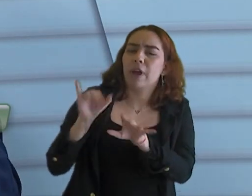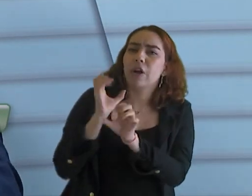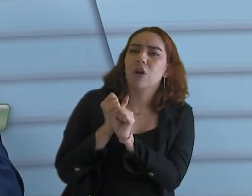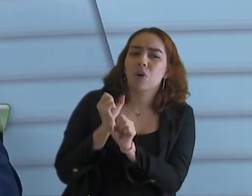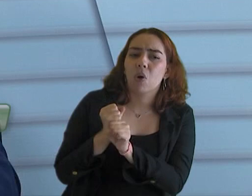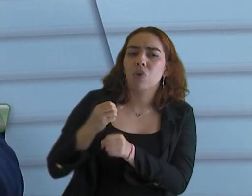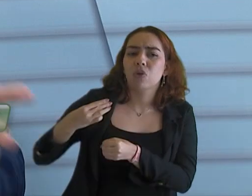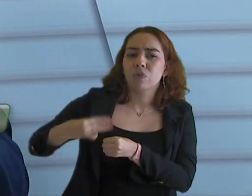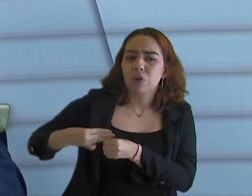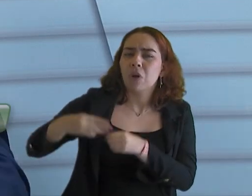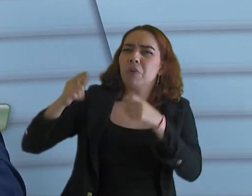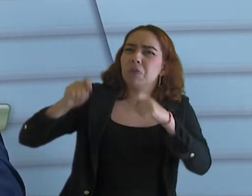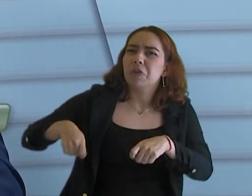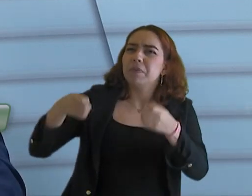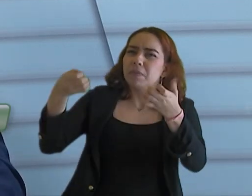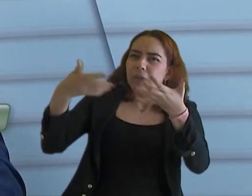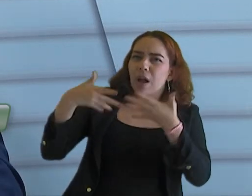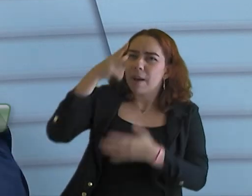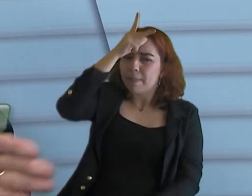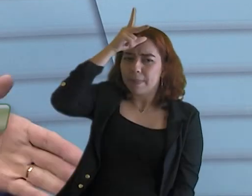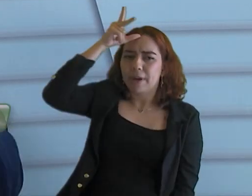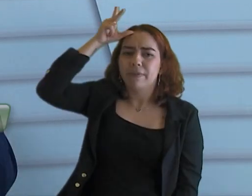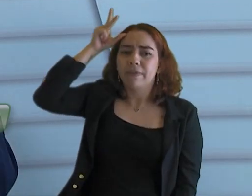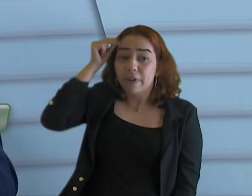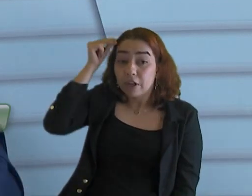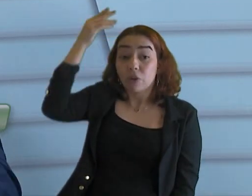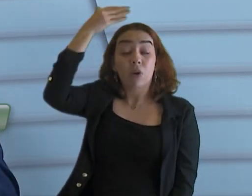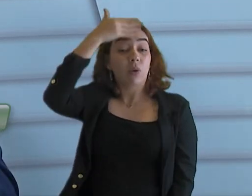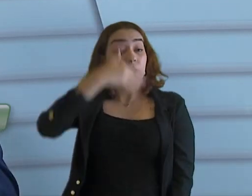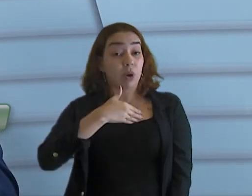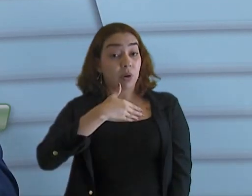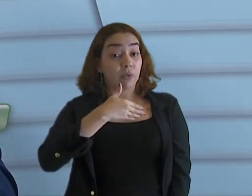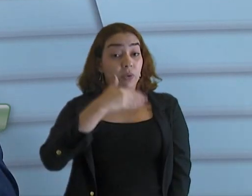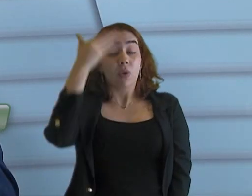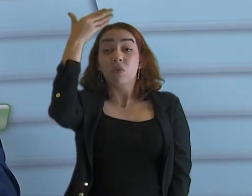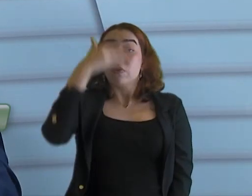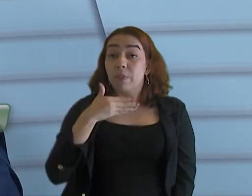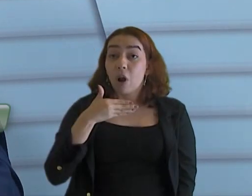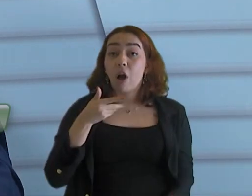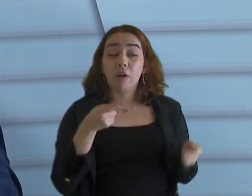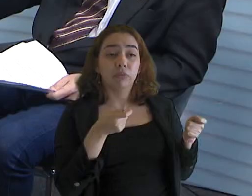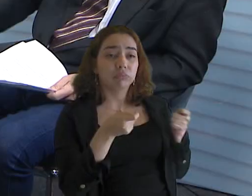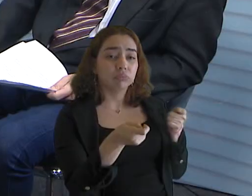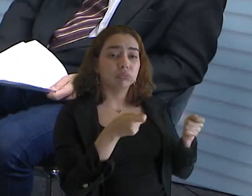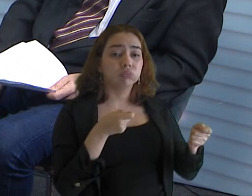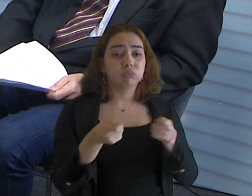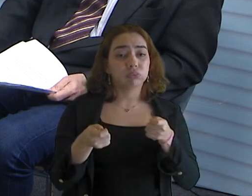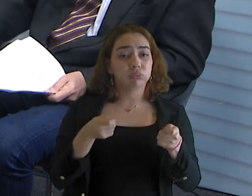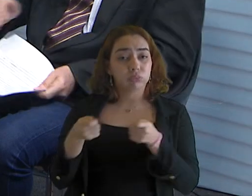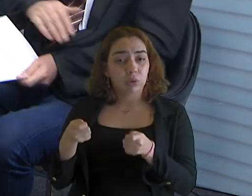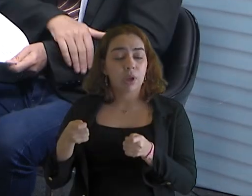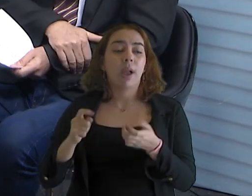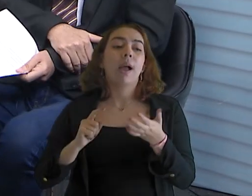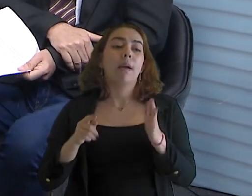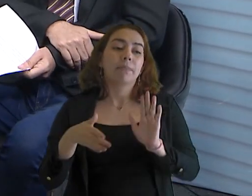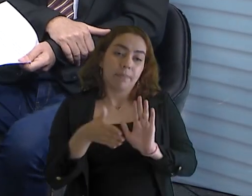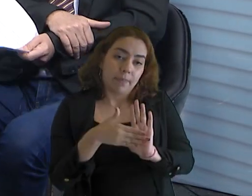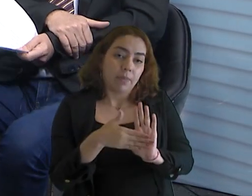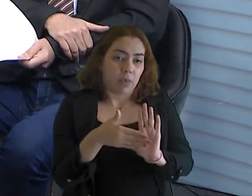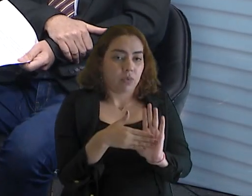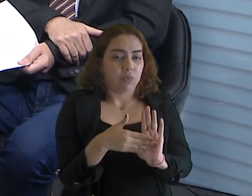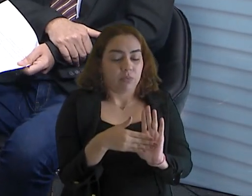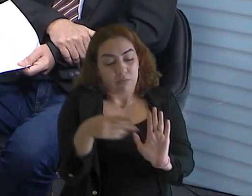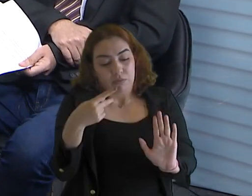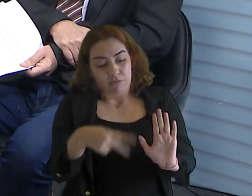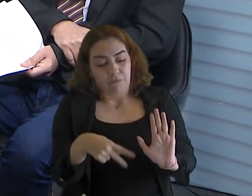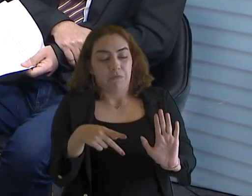município, como é que o prefeito cuidou da gestão da gestão. estão lá disponibilizadas. pautas estão disponibilizadas. Vai